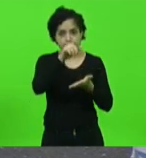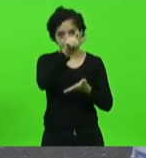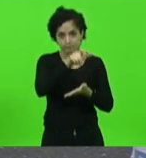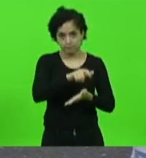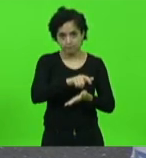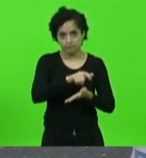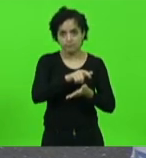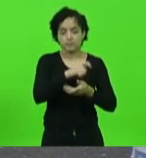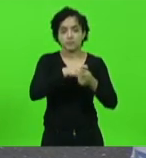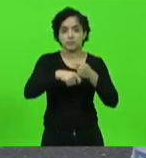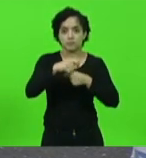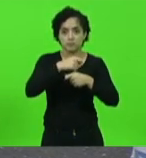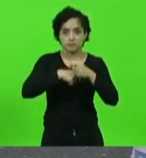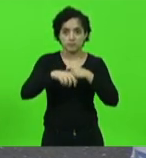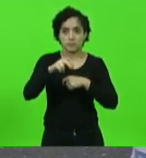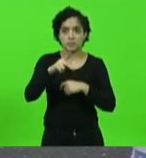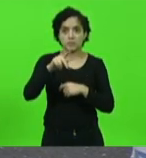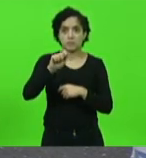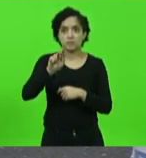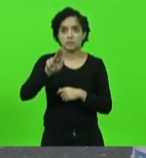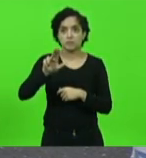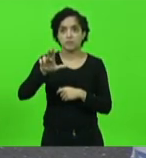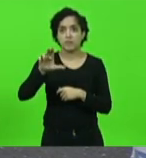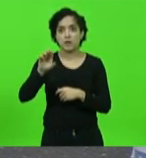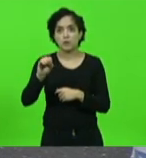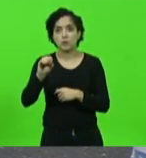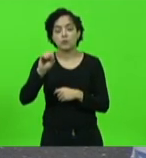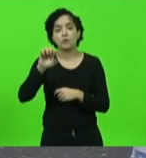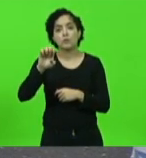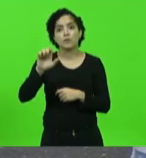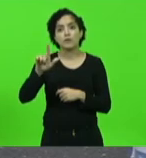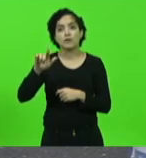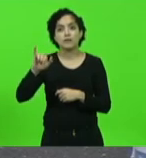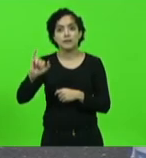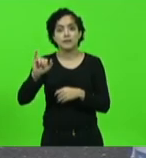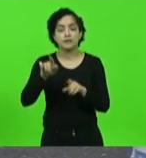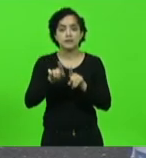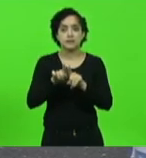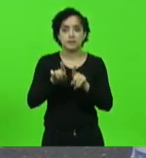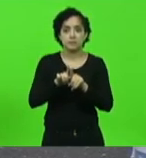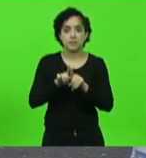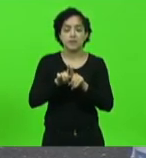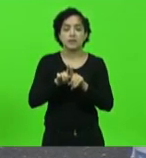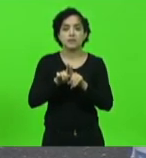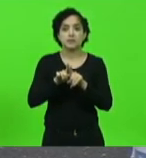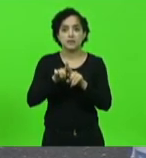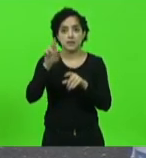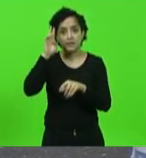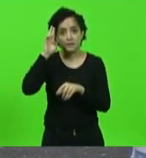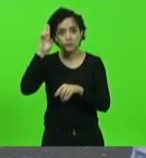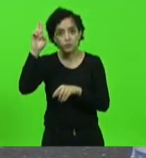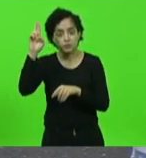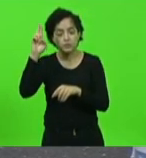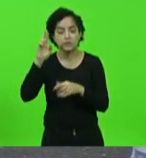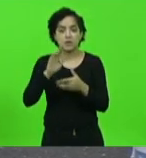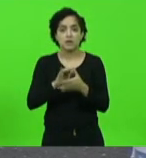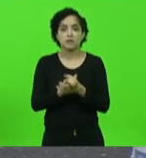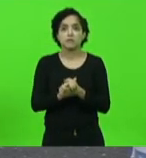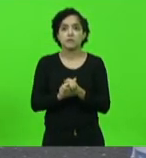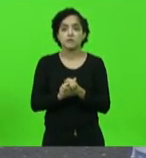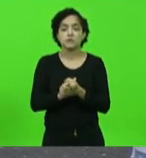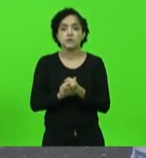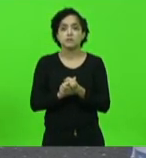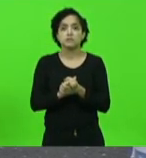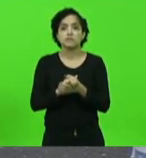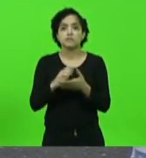da Fazenda Paulo Eli também dirigentes da própria Receita Federal além de